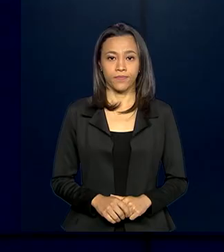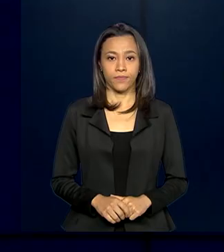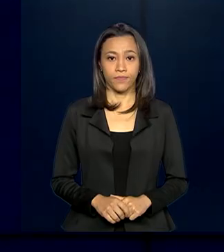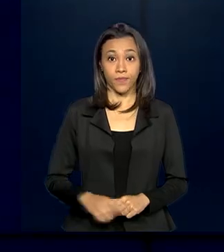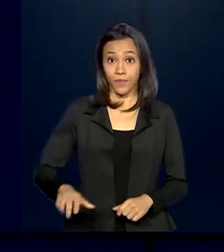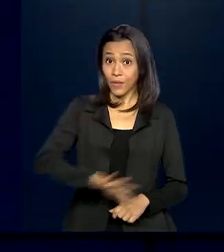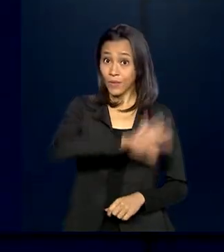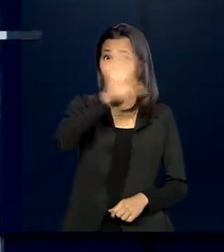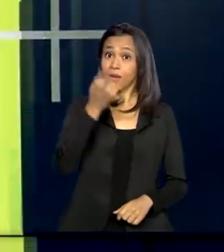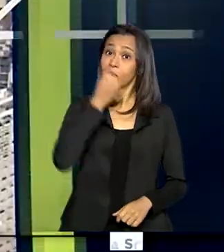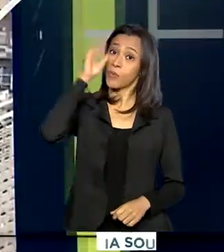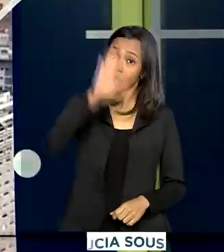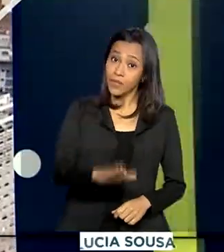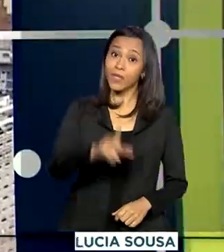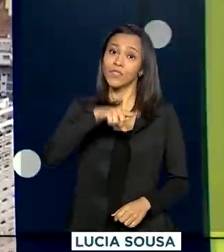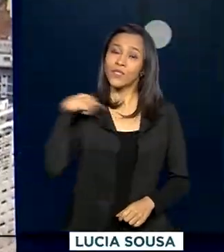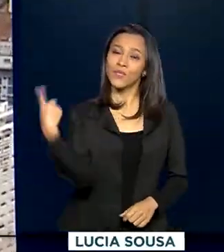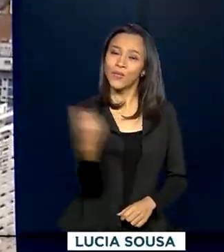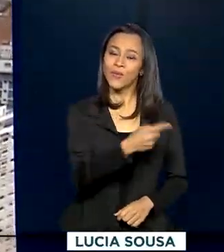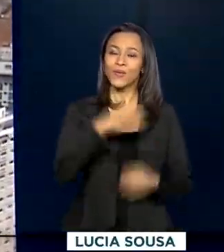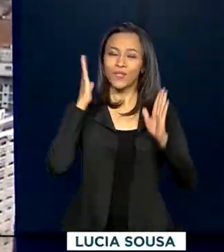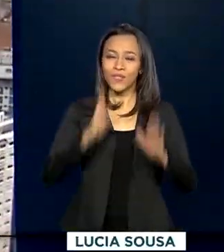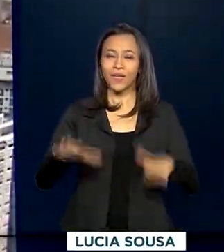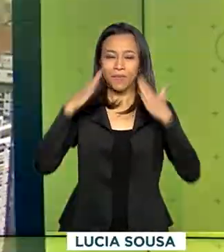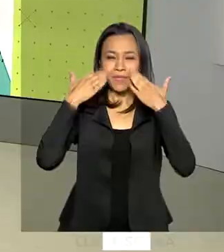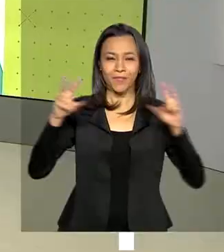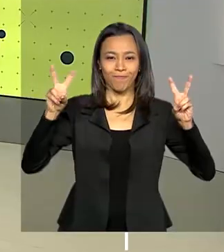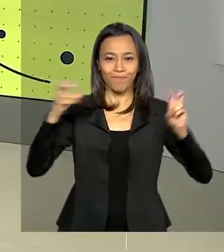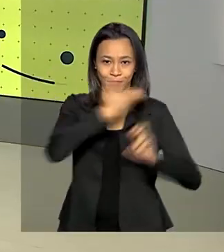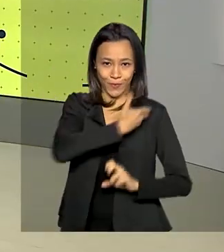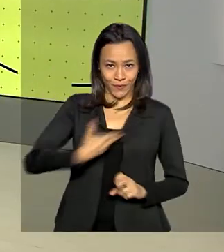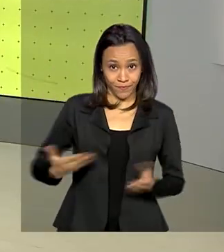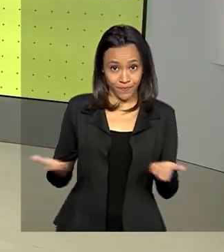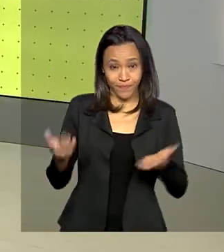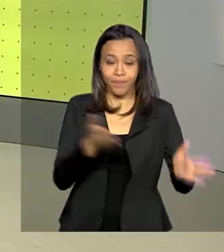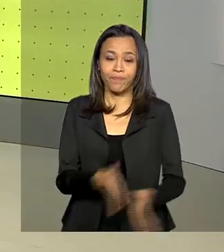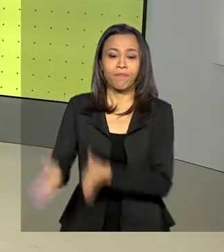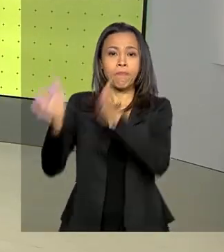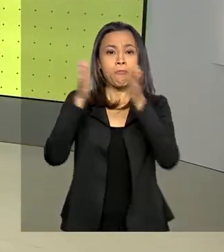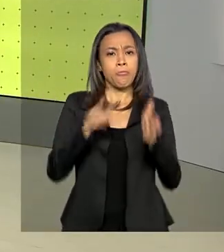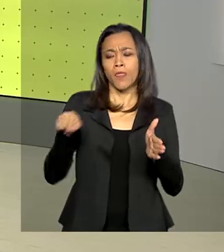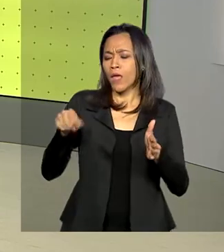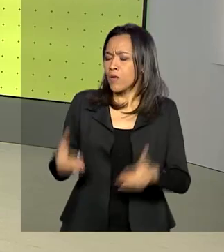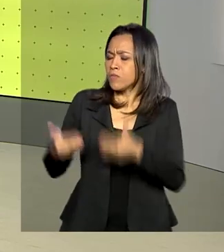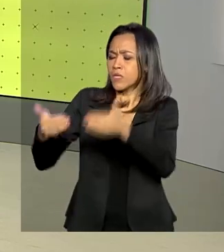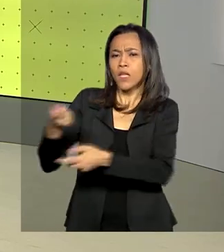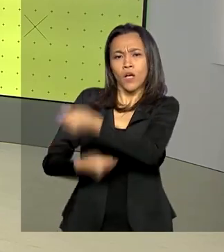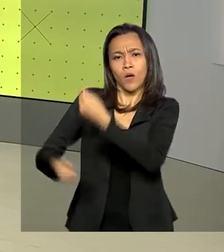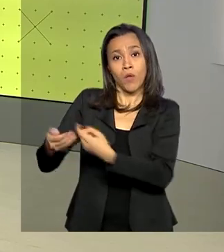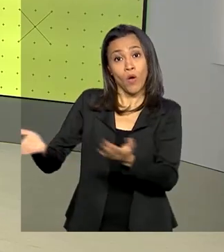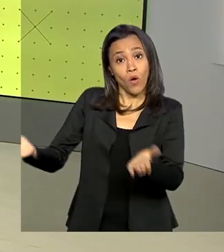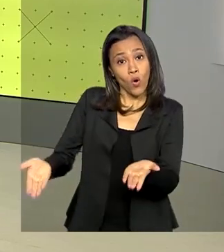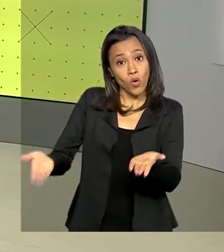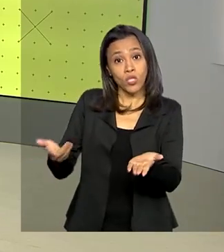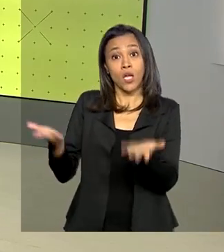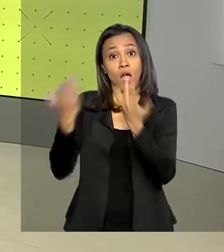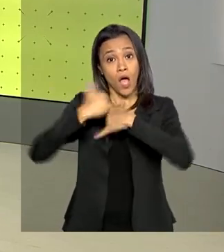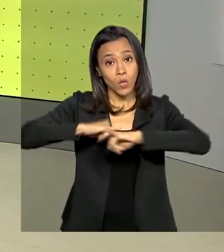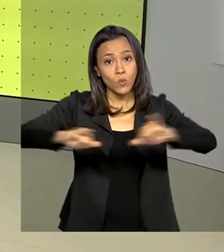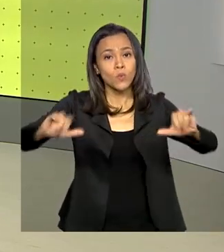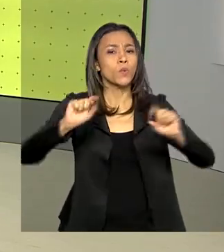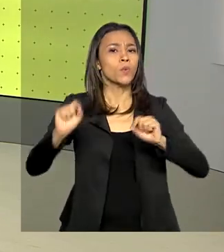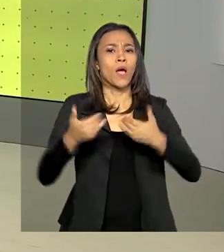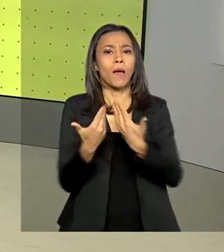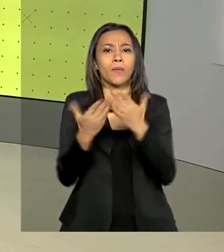Olá, boa tarde. O governo agora já está de volta. O Ministério da Economia anunciou hoje a abertura de crédito com